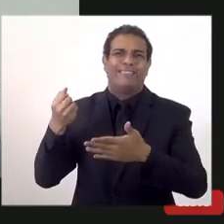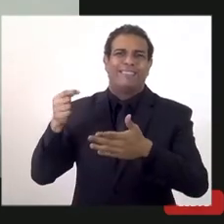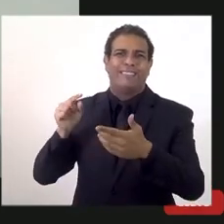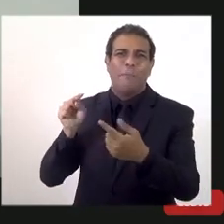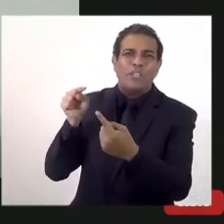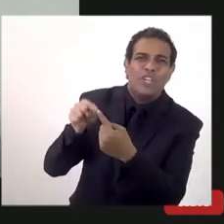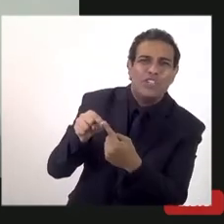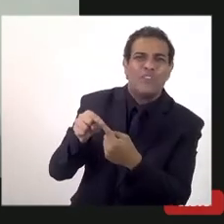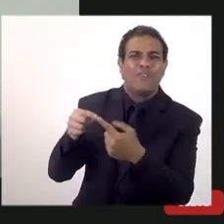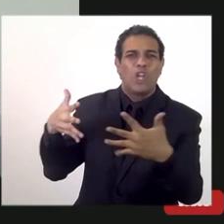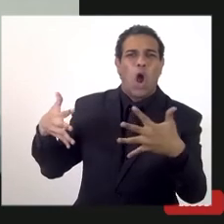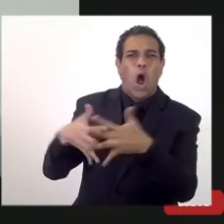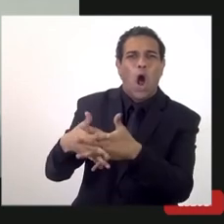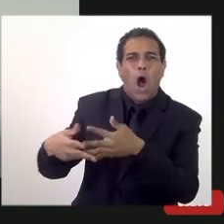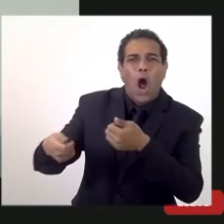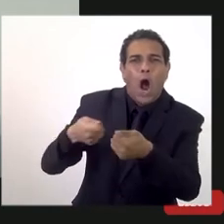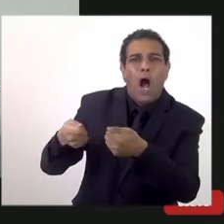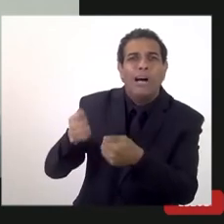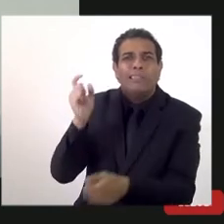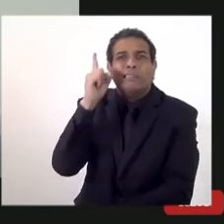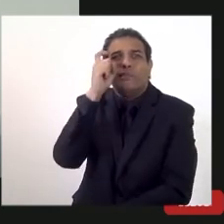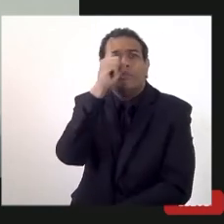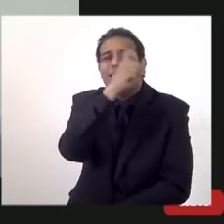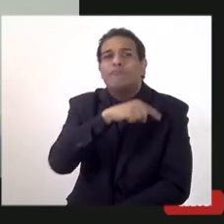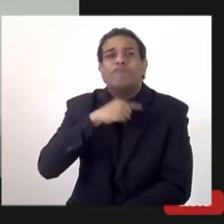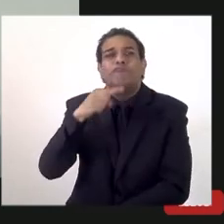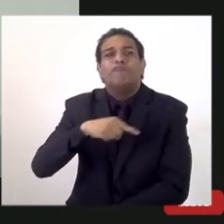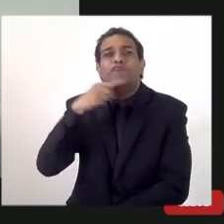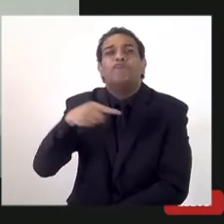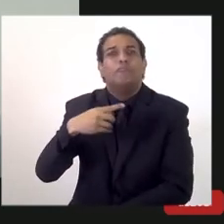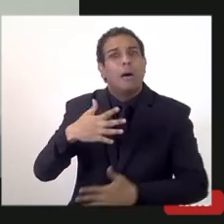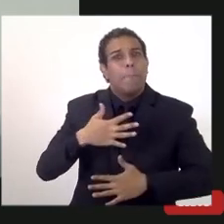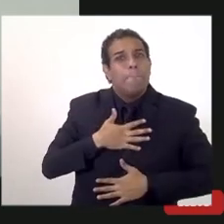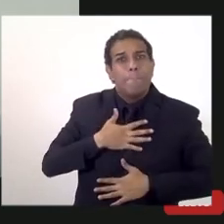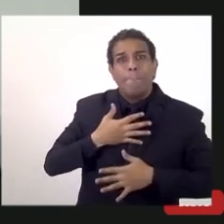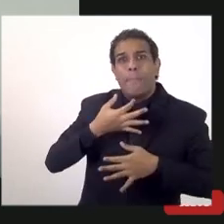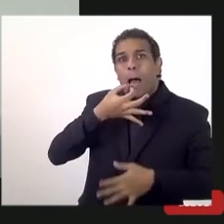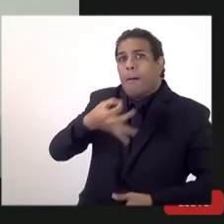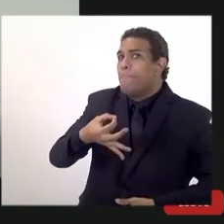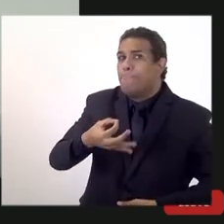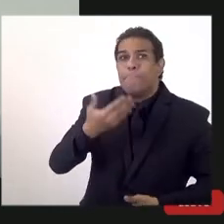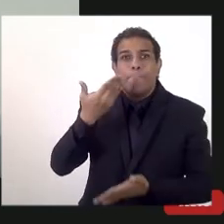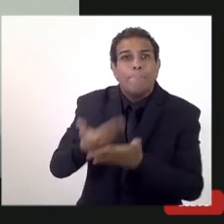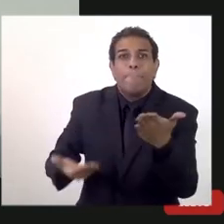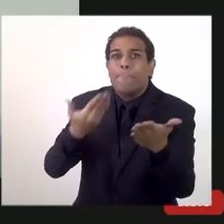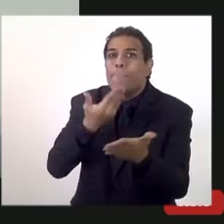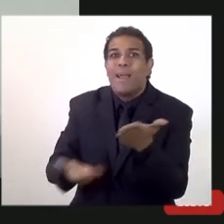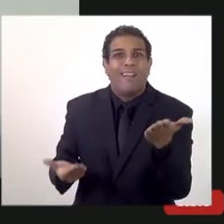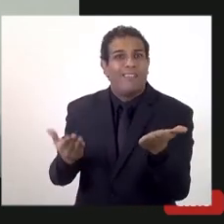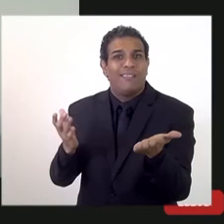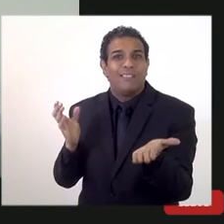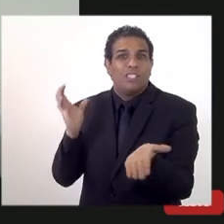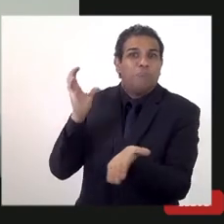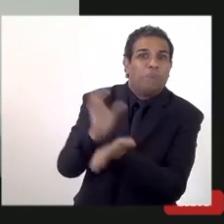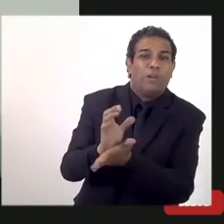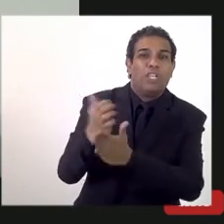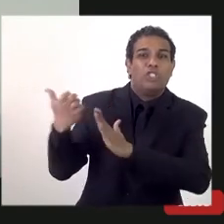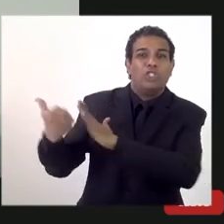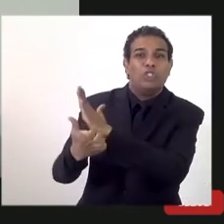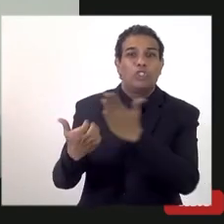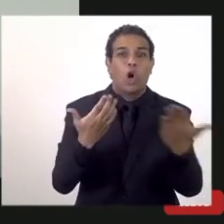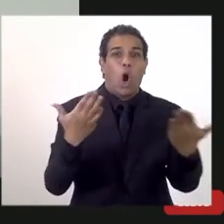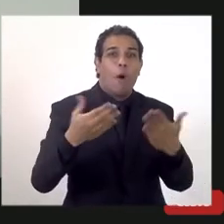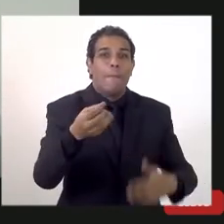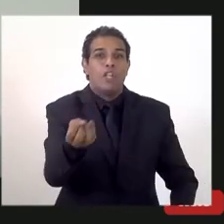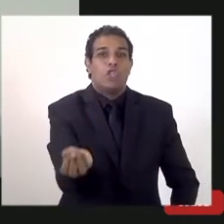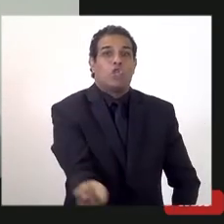algo de muito controle, de muita dificuldade de investimento que amedrontava o investidor até de vir para o Rio de Janeiro em comparação com a